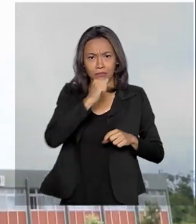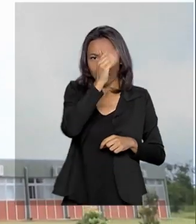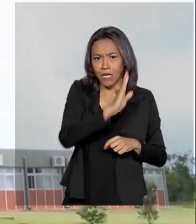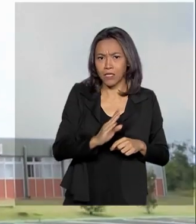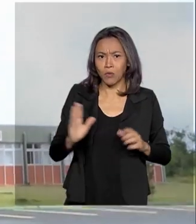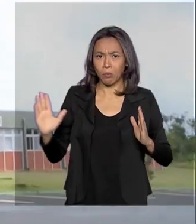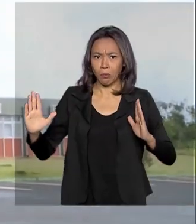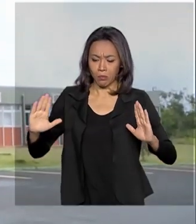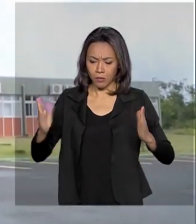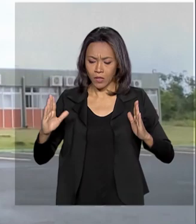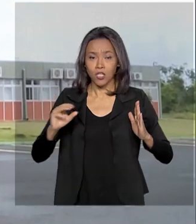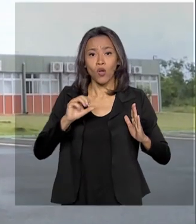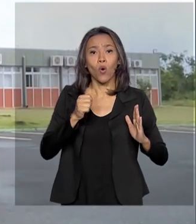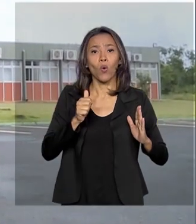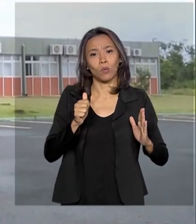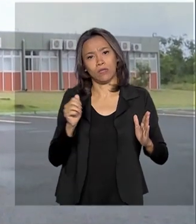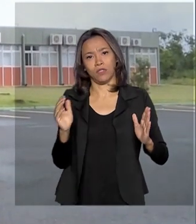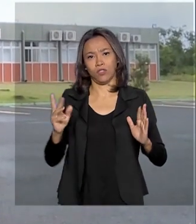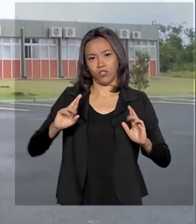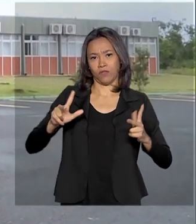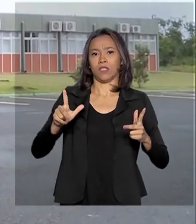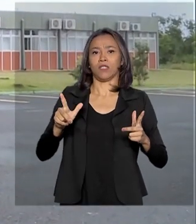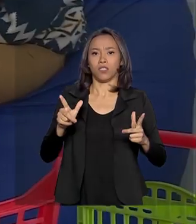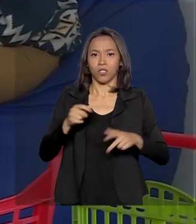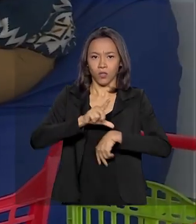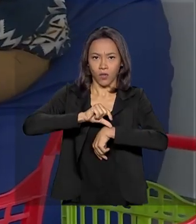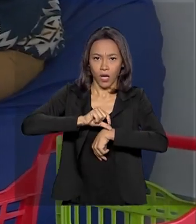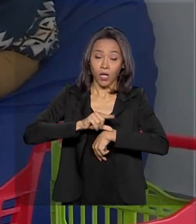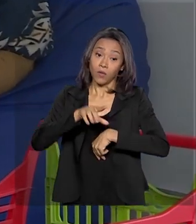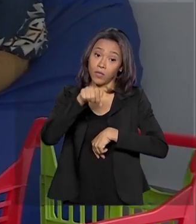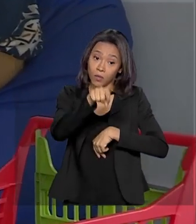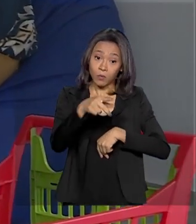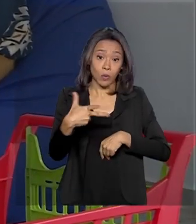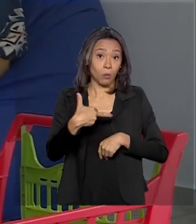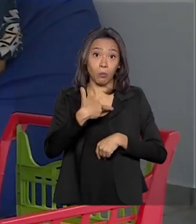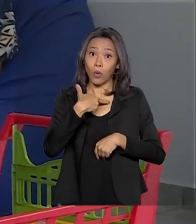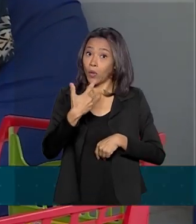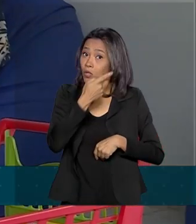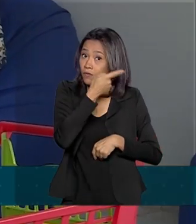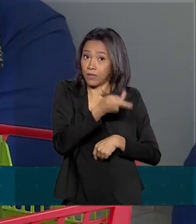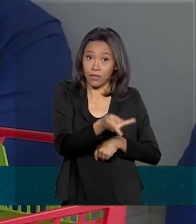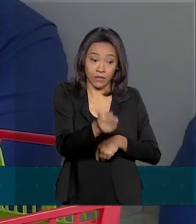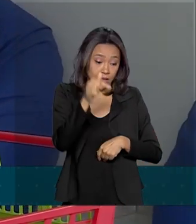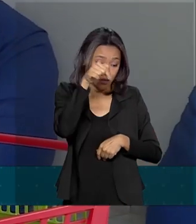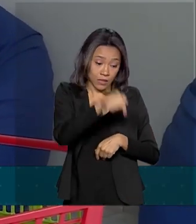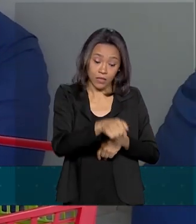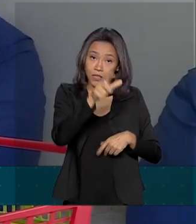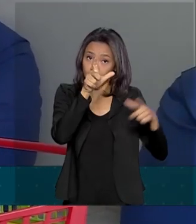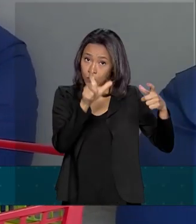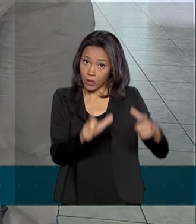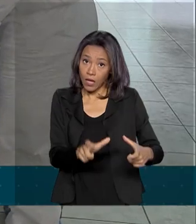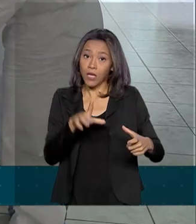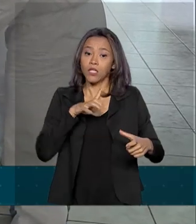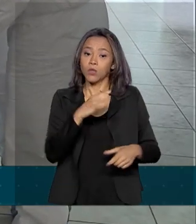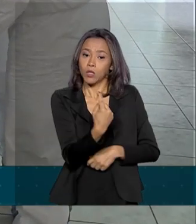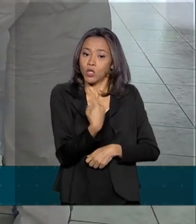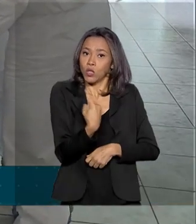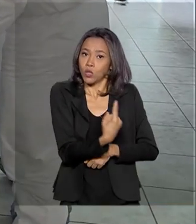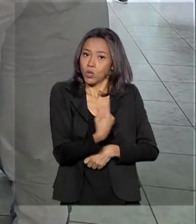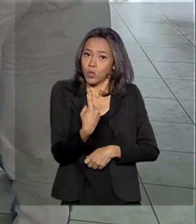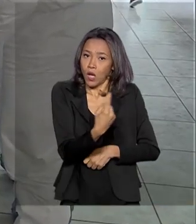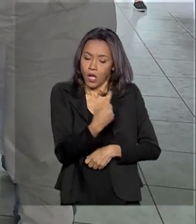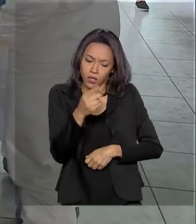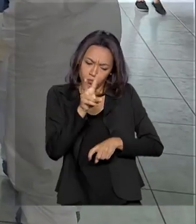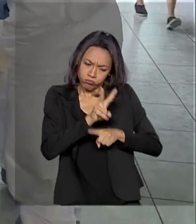Os repatriados aqui em quarentena não podem receber visitas porque eles estão em isolamento, observação